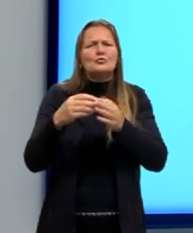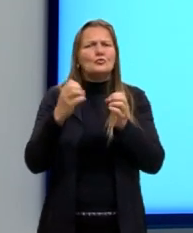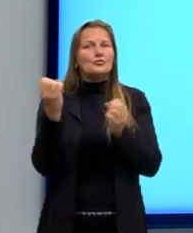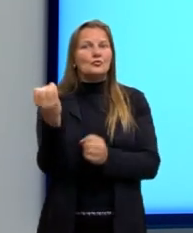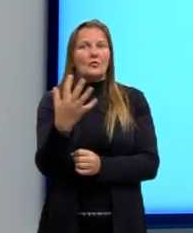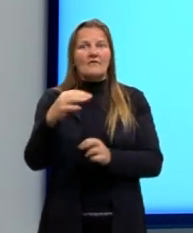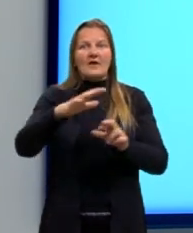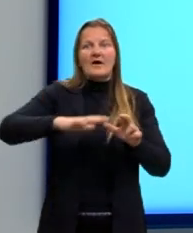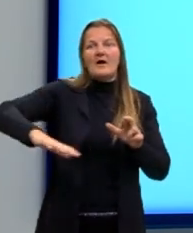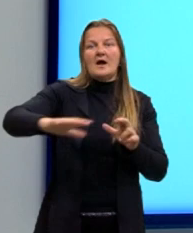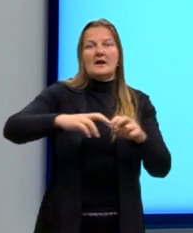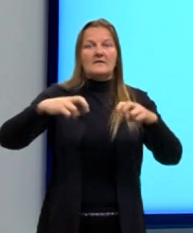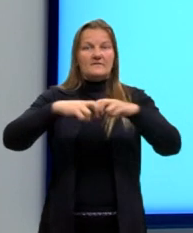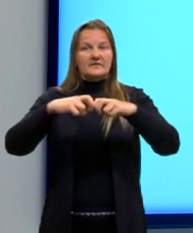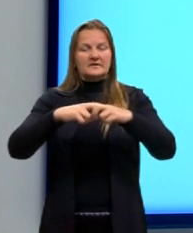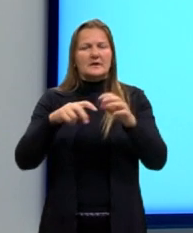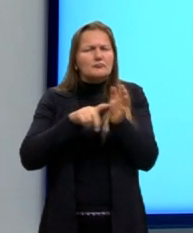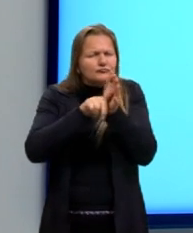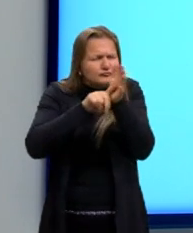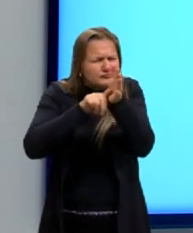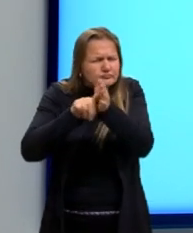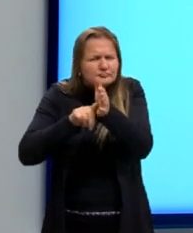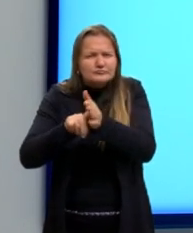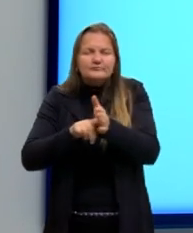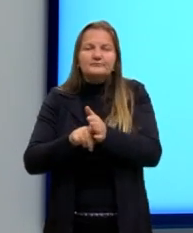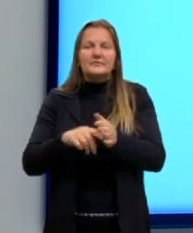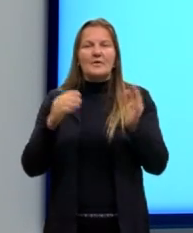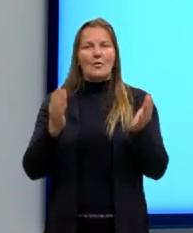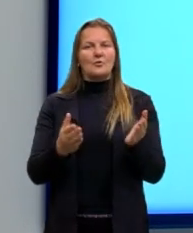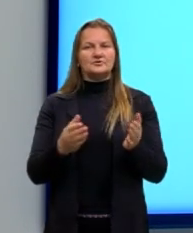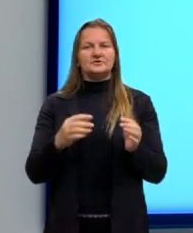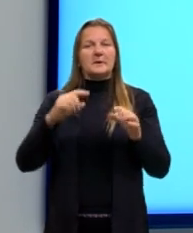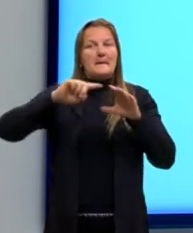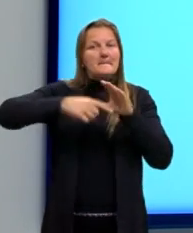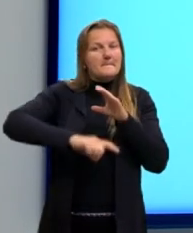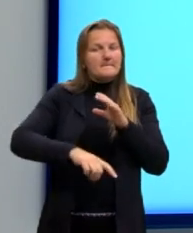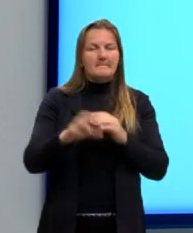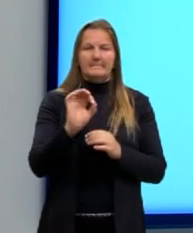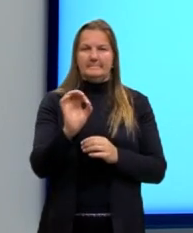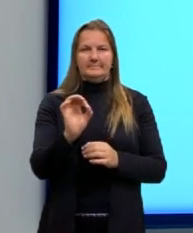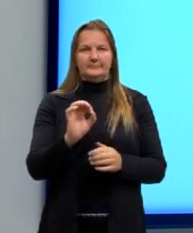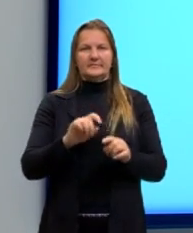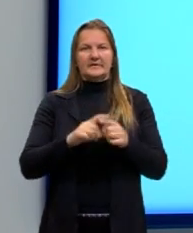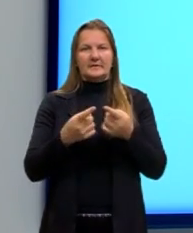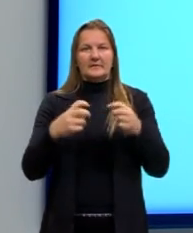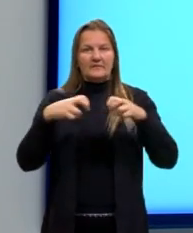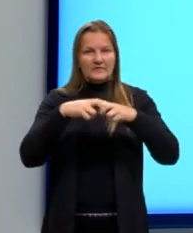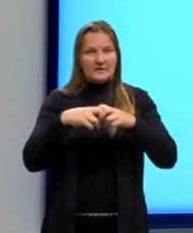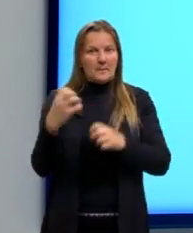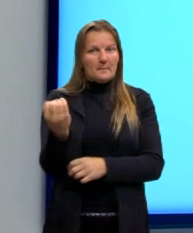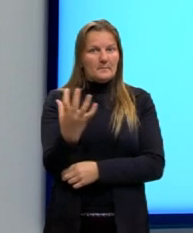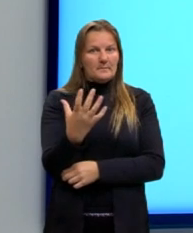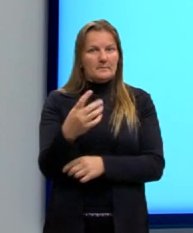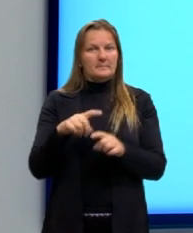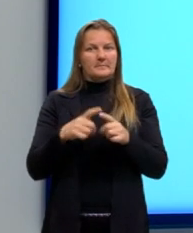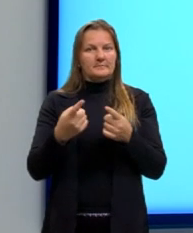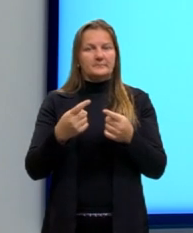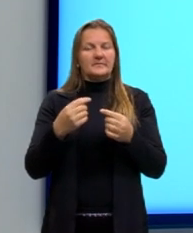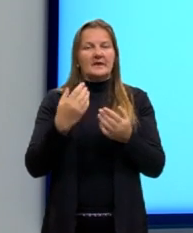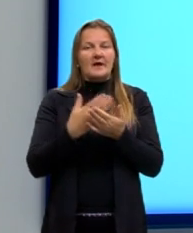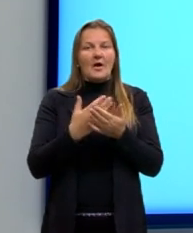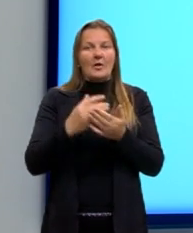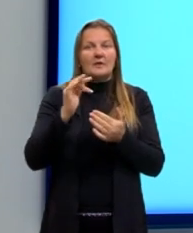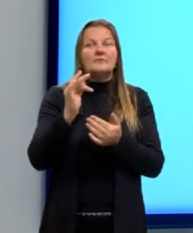área da física, tá? Hoje, a gente não vai, então, se aprofundar muito nesta parte da física moderna. A gente vai deixar